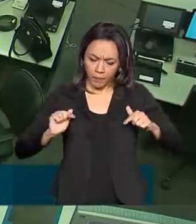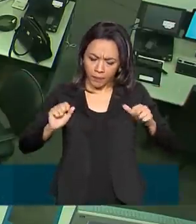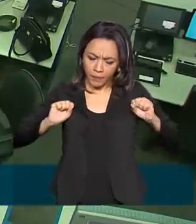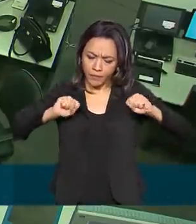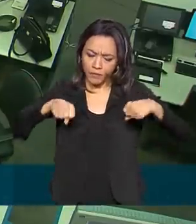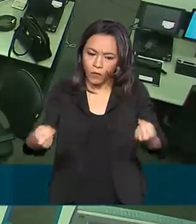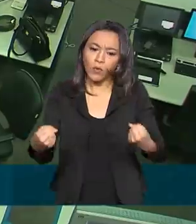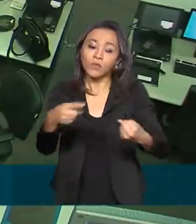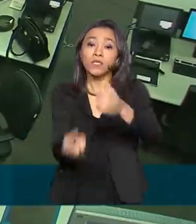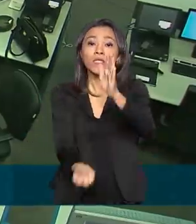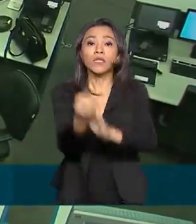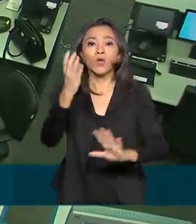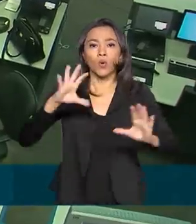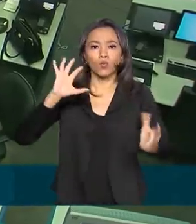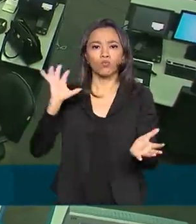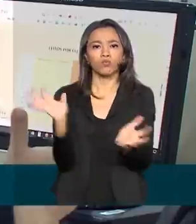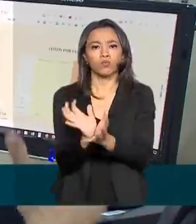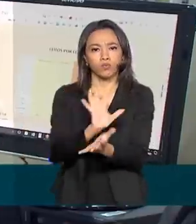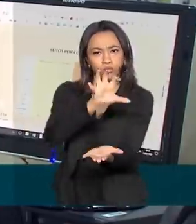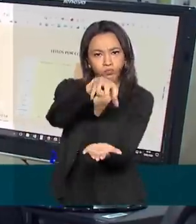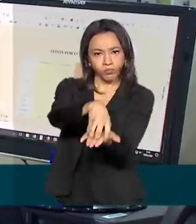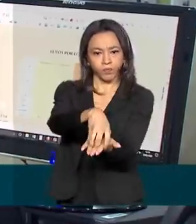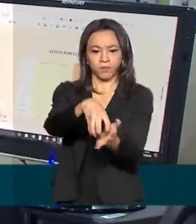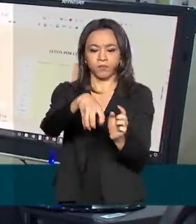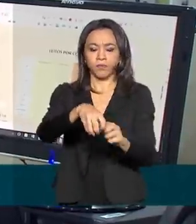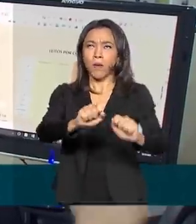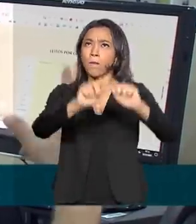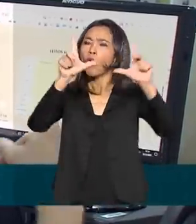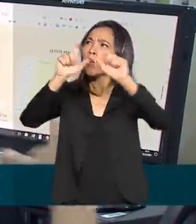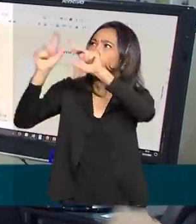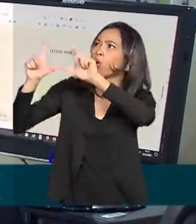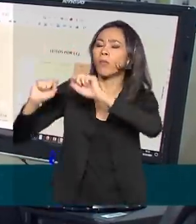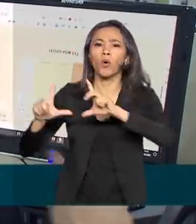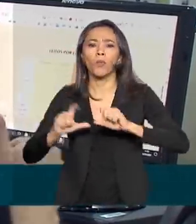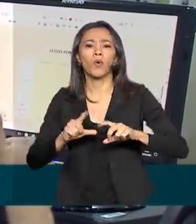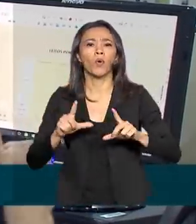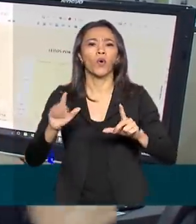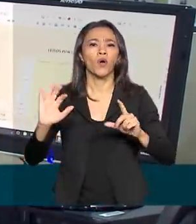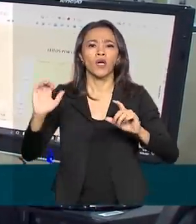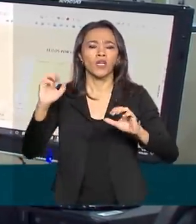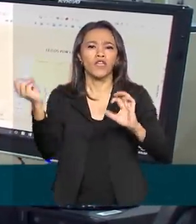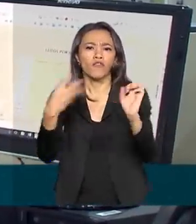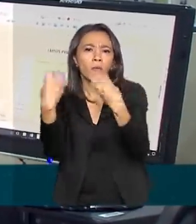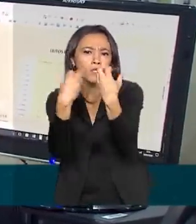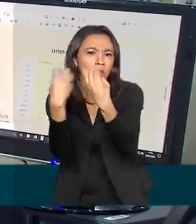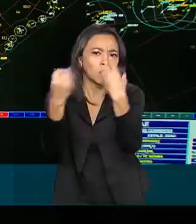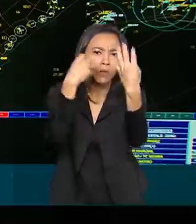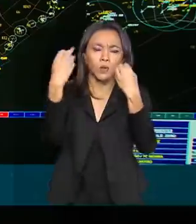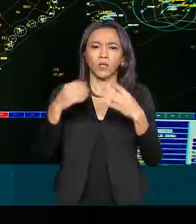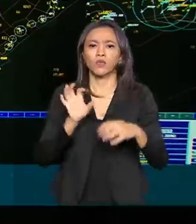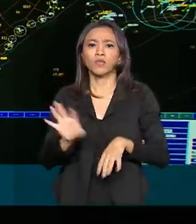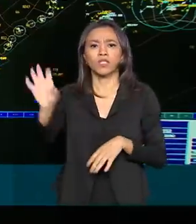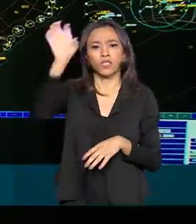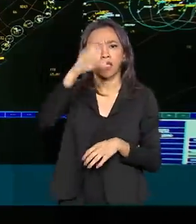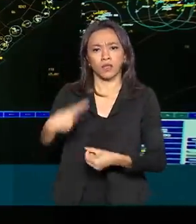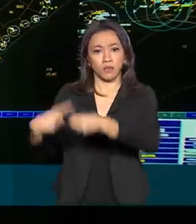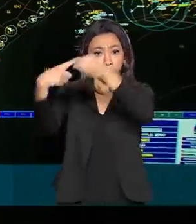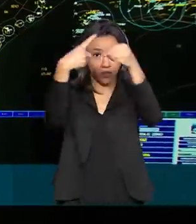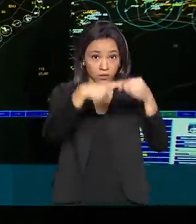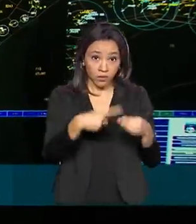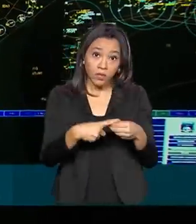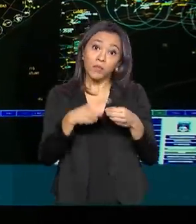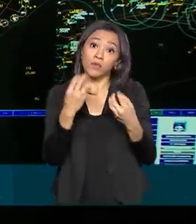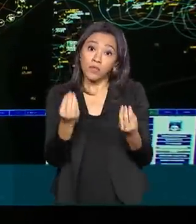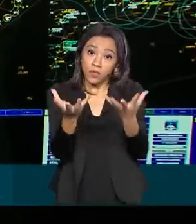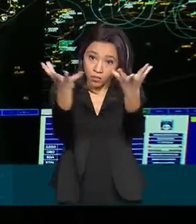criou o Centro de Operações Conjuntas. Ele centraliza o recebimento das demandas de estados e municípios e repassa as ações